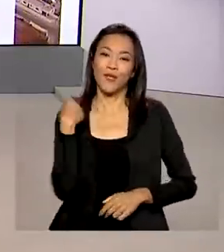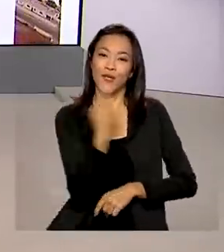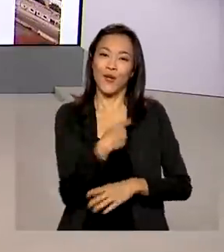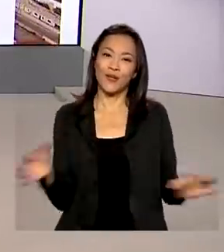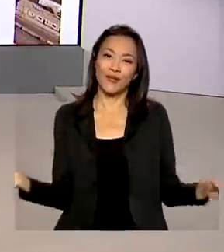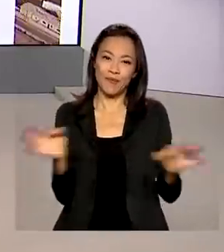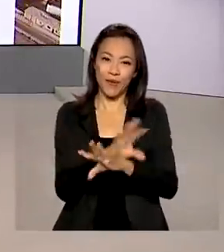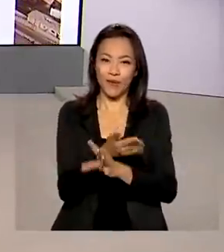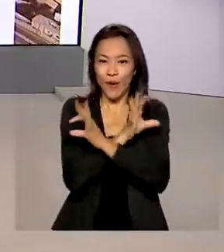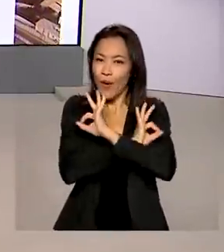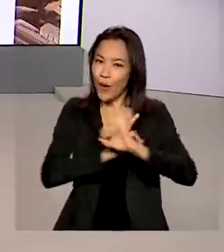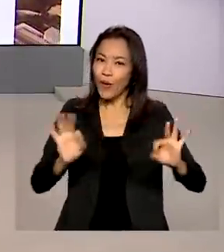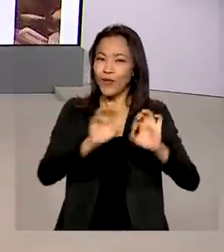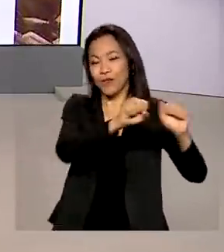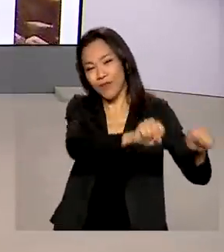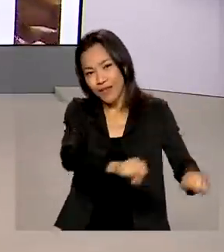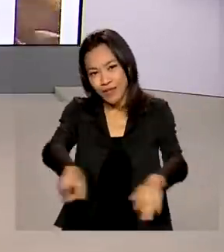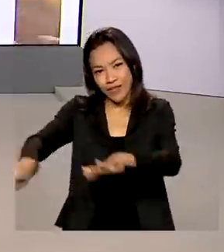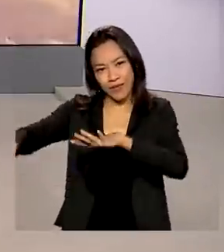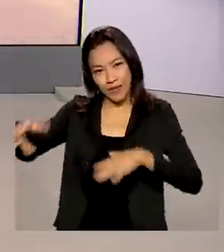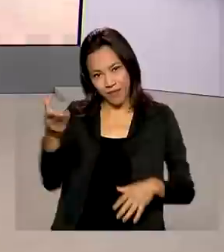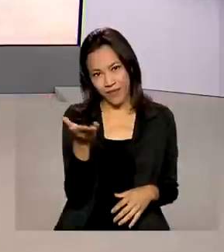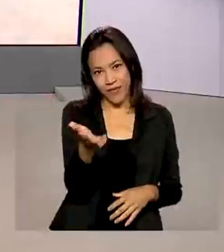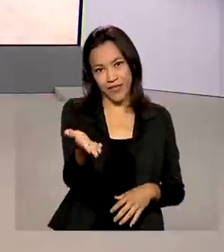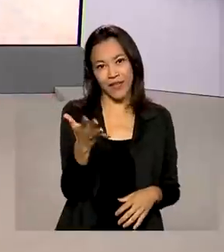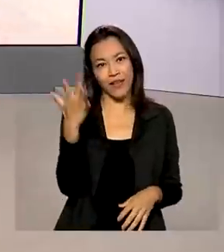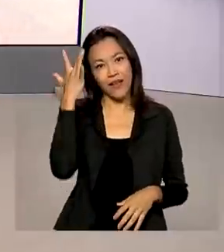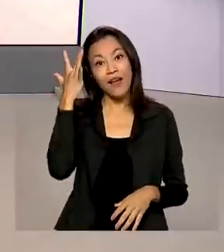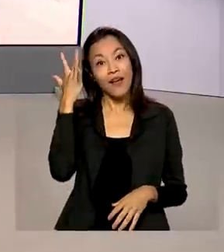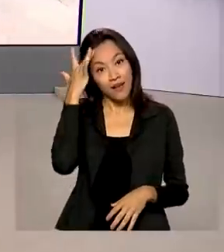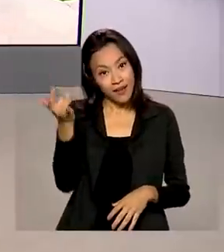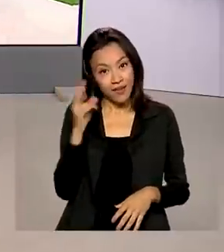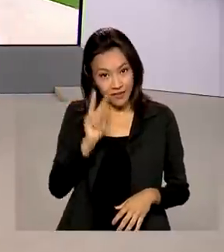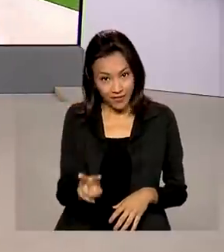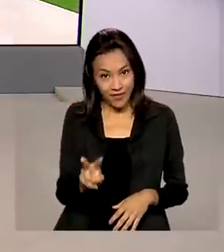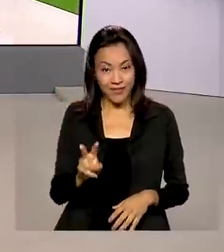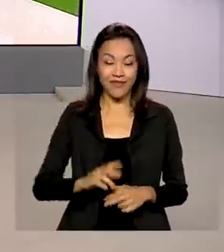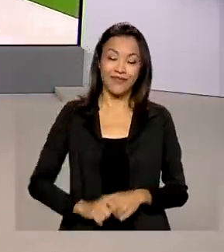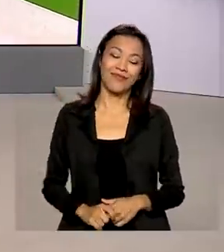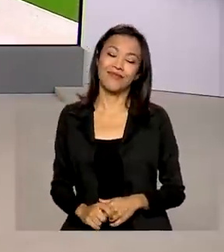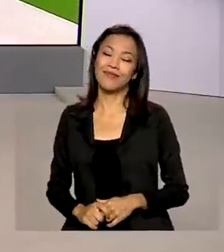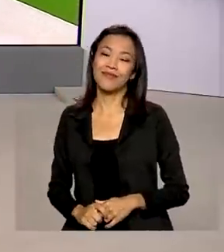fica por aqui. Um ótimo início de semana para você. A gente se vê até amanhã.